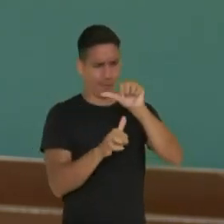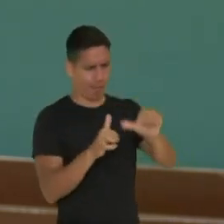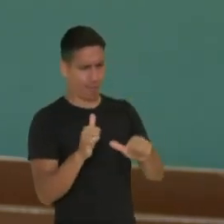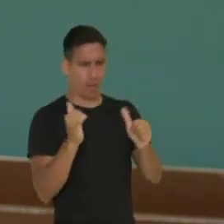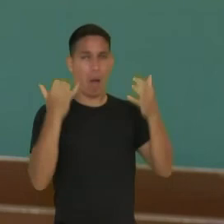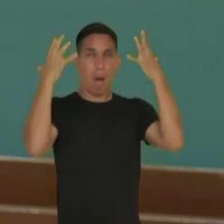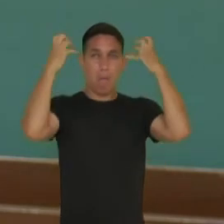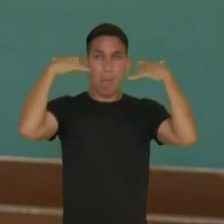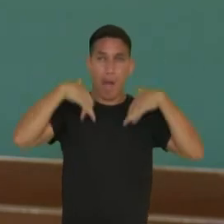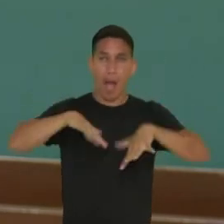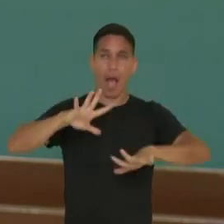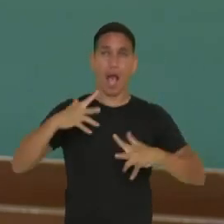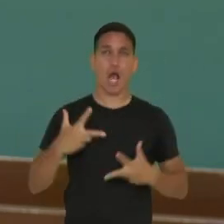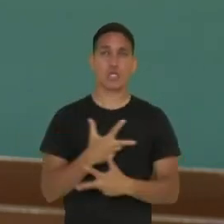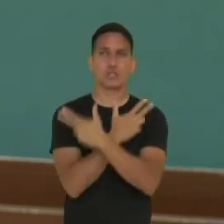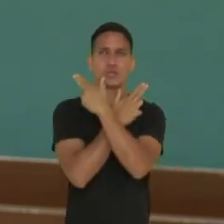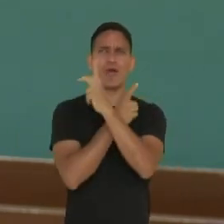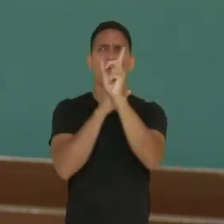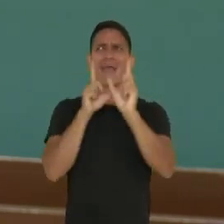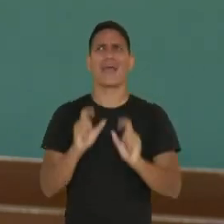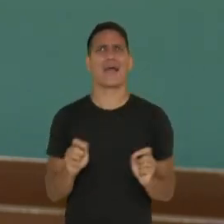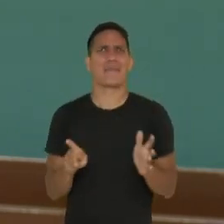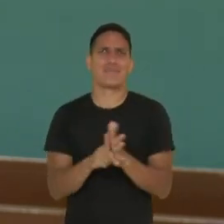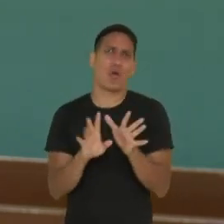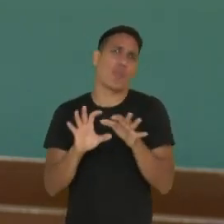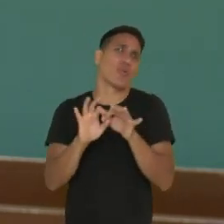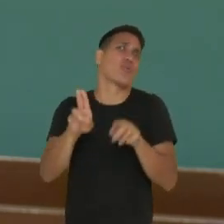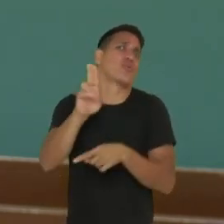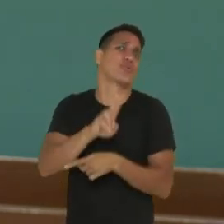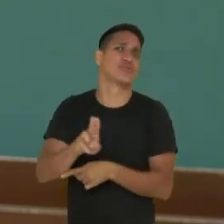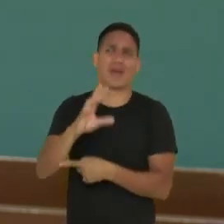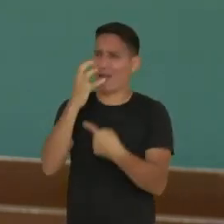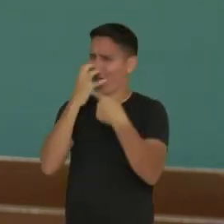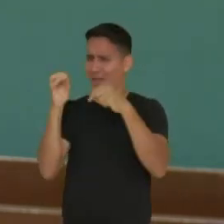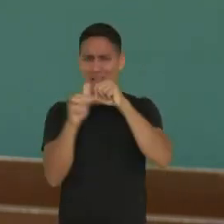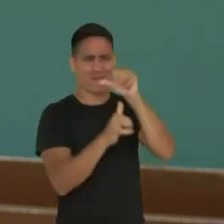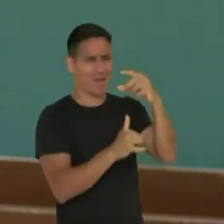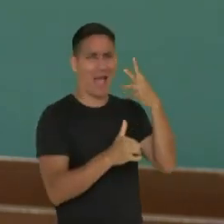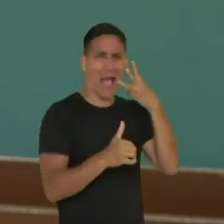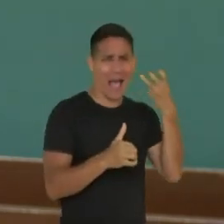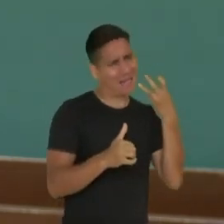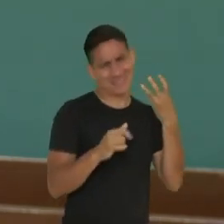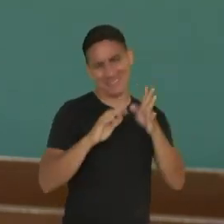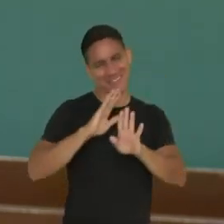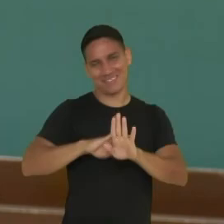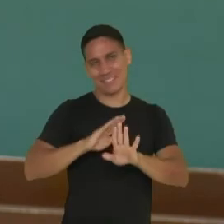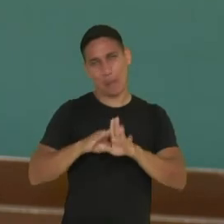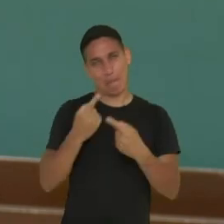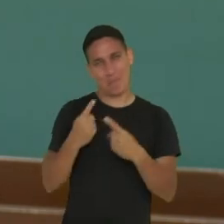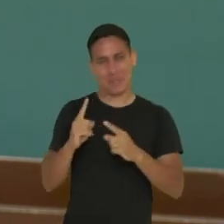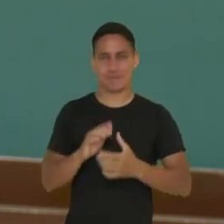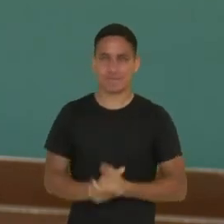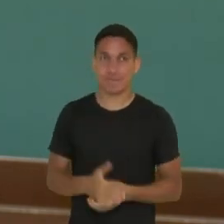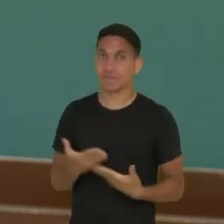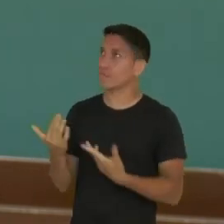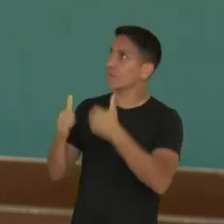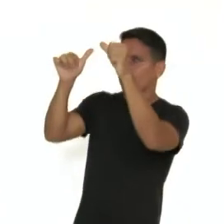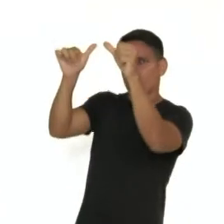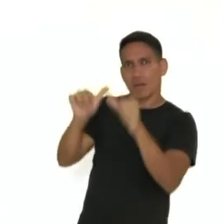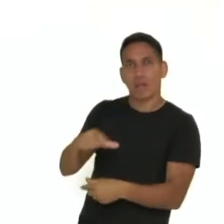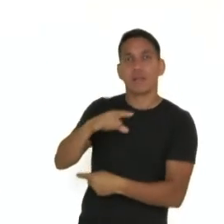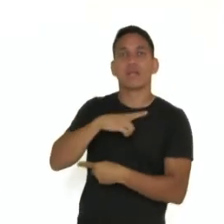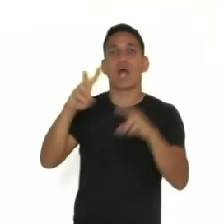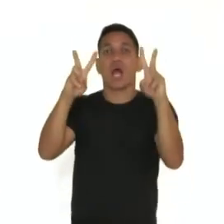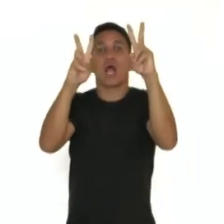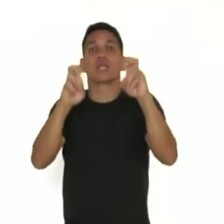um gato. É o slogan que pode ser usado, né? Ele tem essa função ali. No cartaz aqui, nós temos o